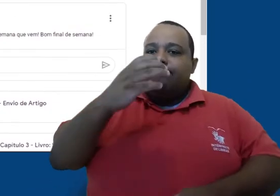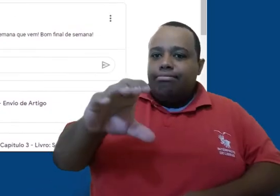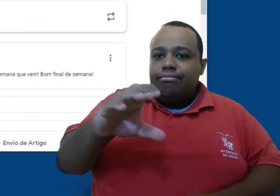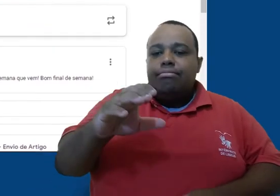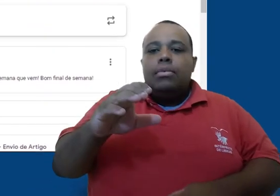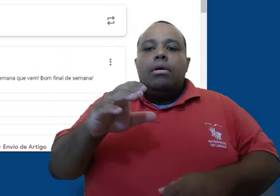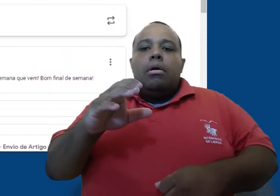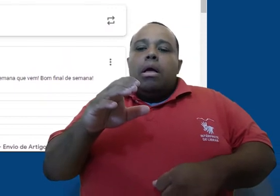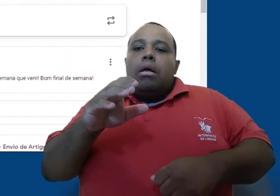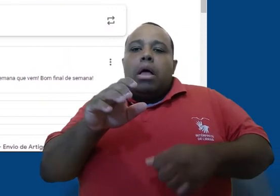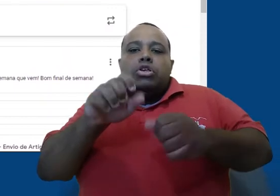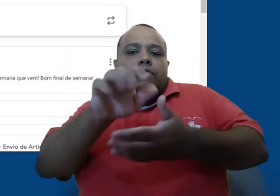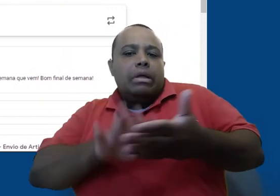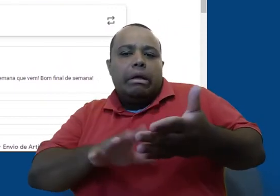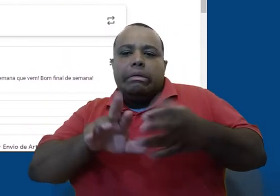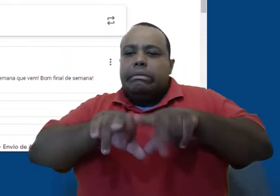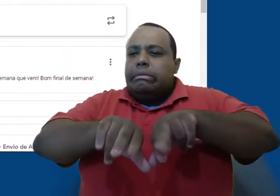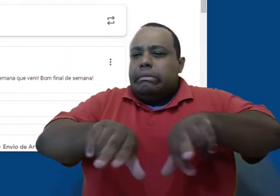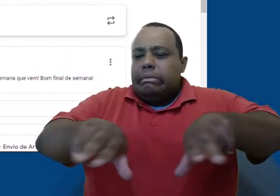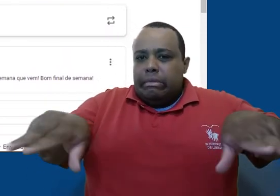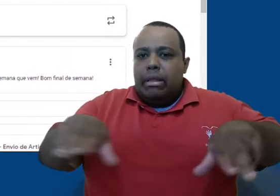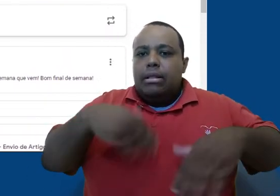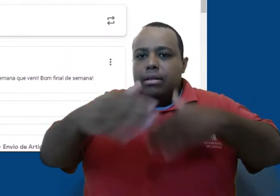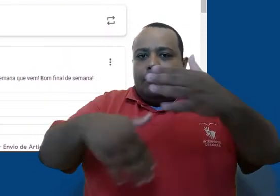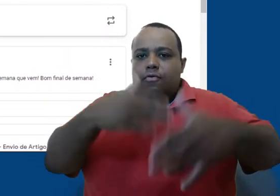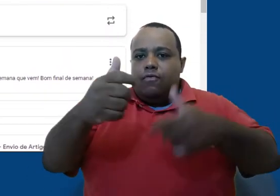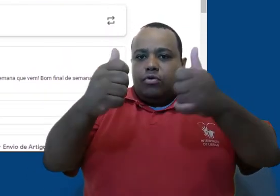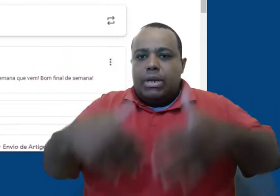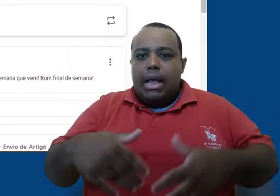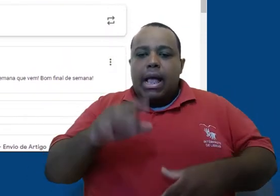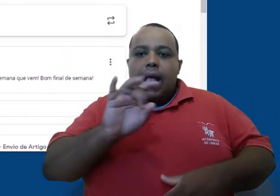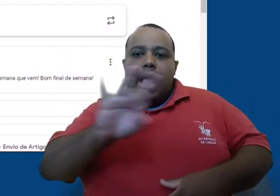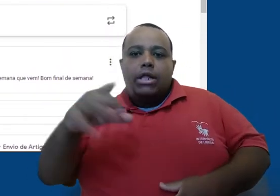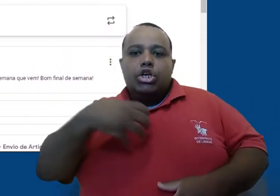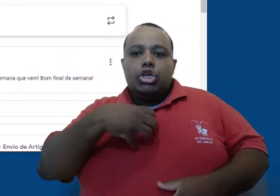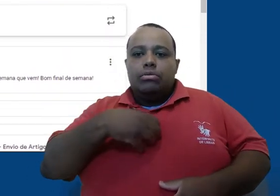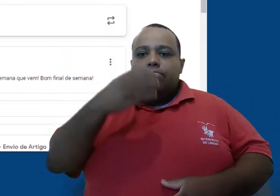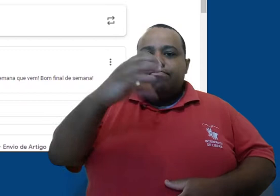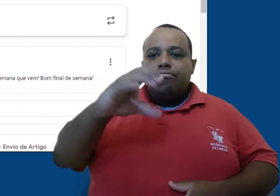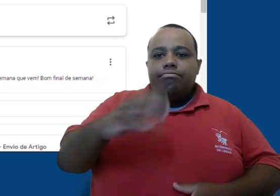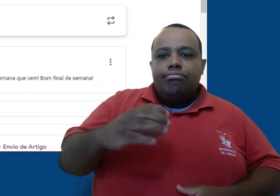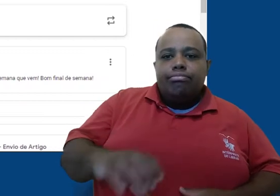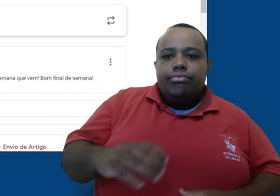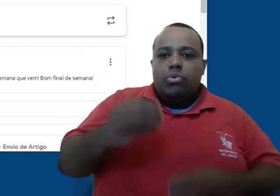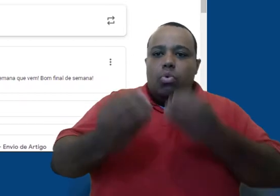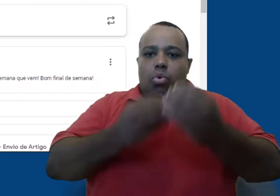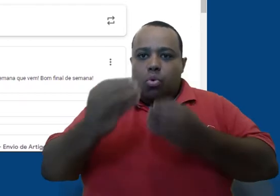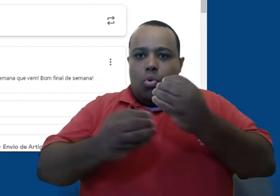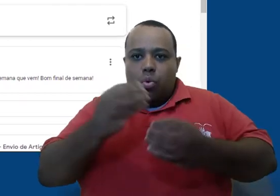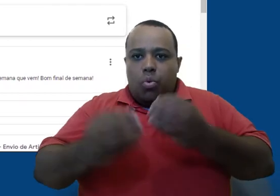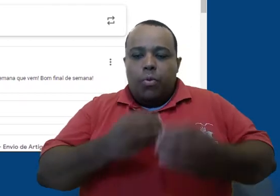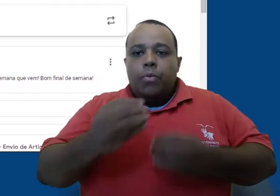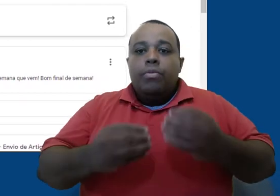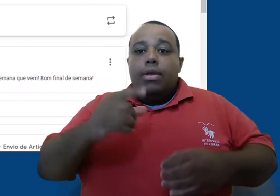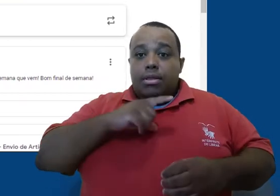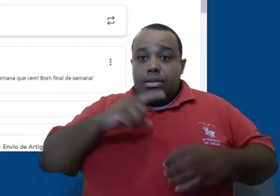frente, vamos definir mais sobre as configurações dessas postagens e como podemos definir o que pode ou não aparecer aqui. Então, logo abaixo do cabeçalho